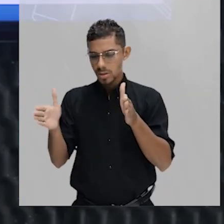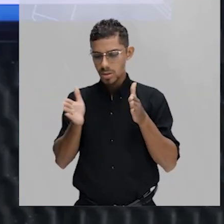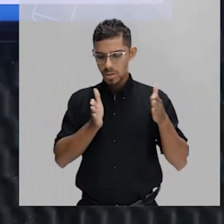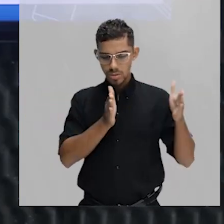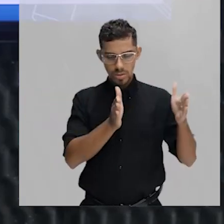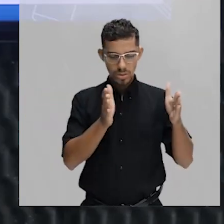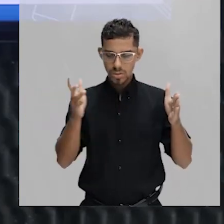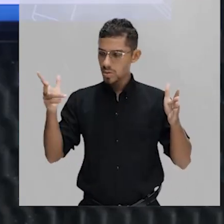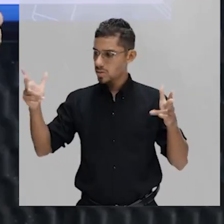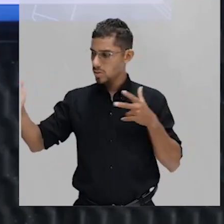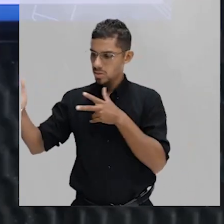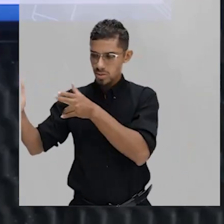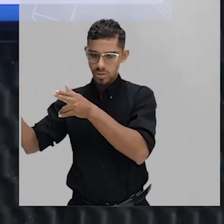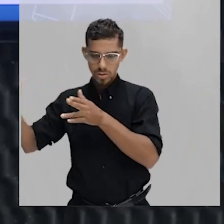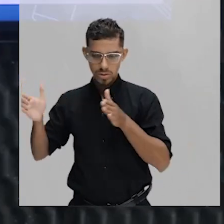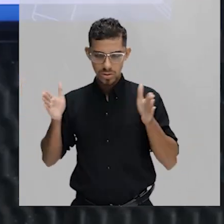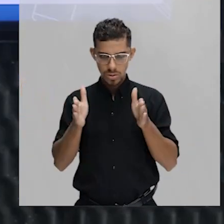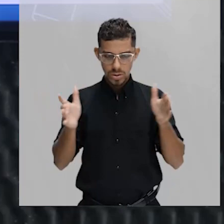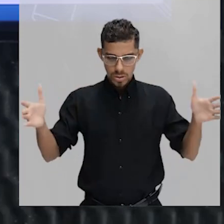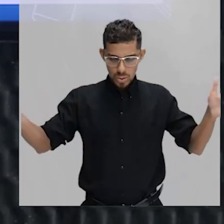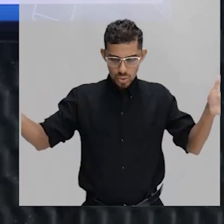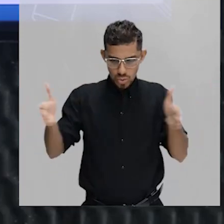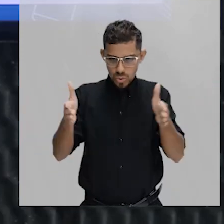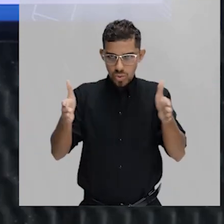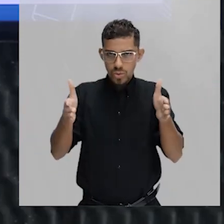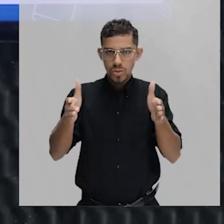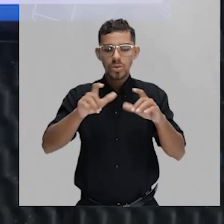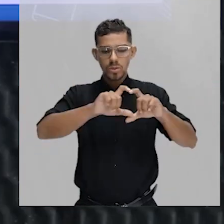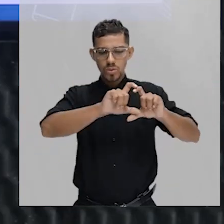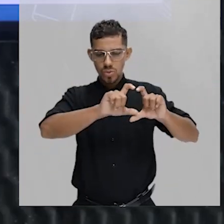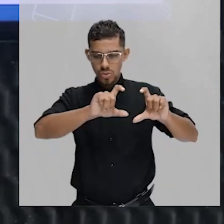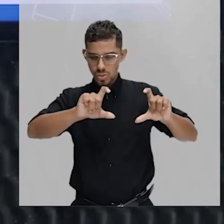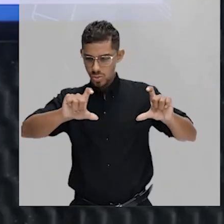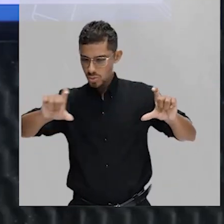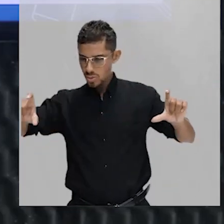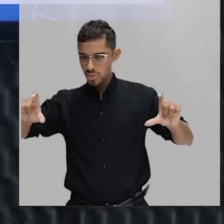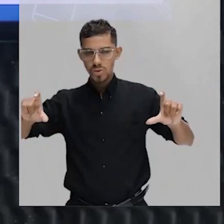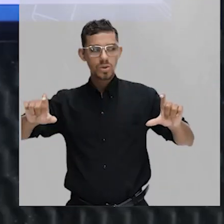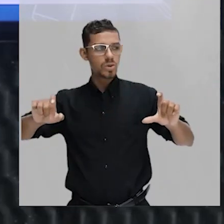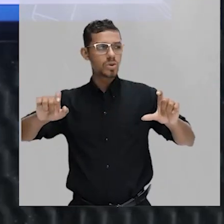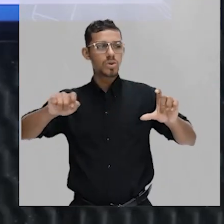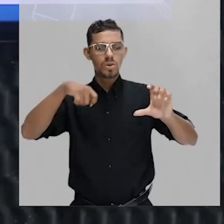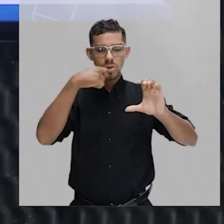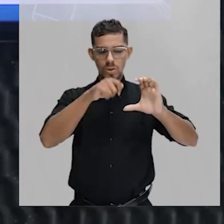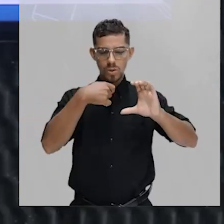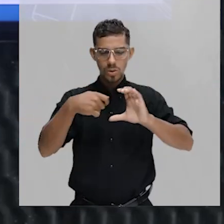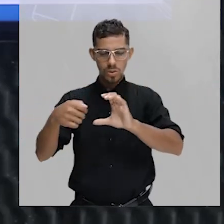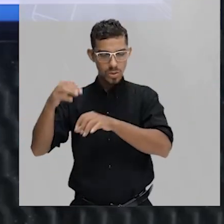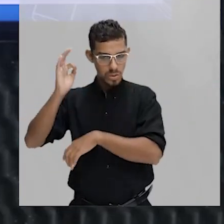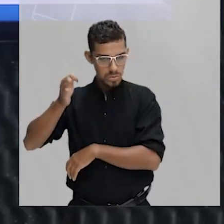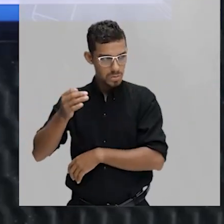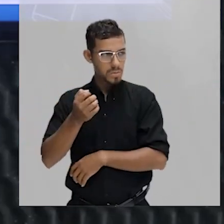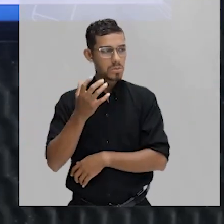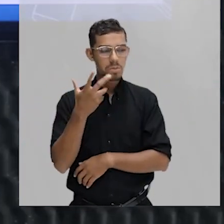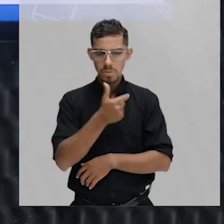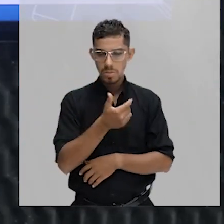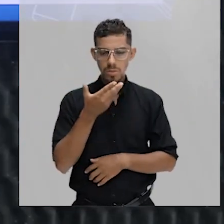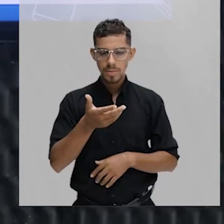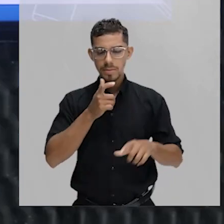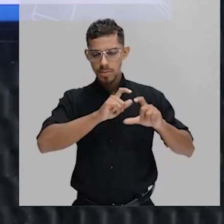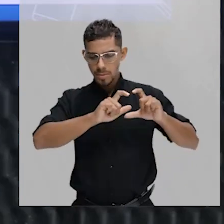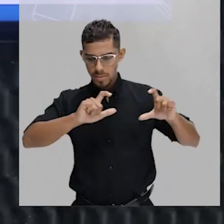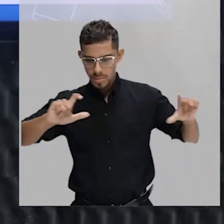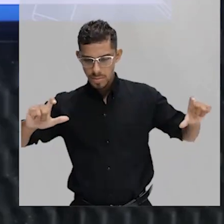legais. Então, você faz uma edição e junta somente aqueles trechos que são importantes. Então, é